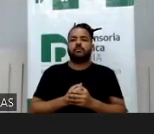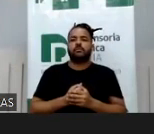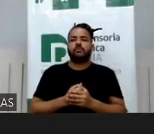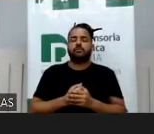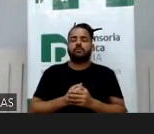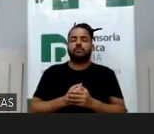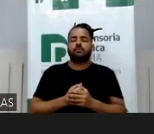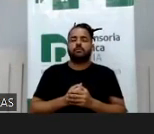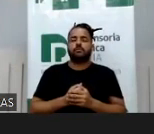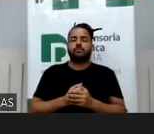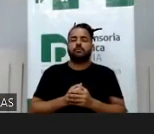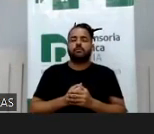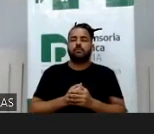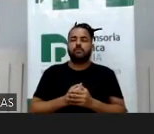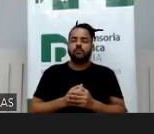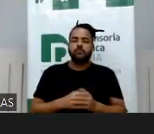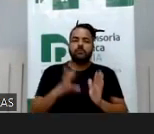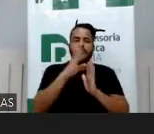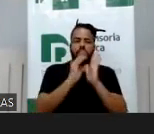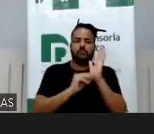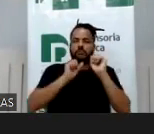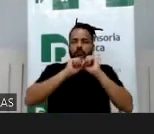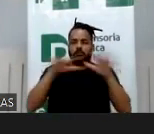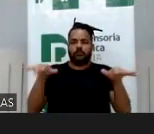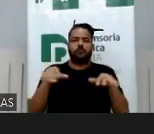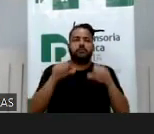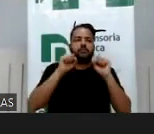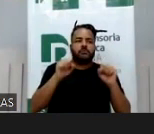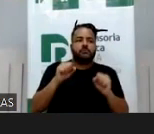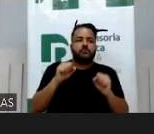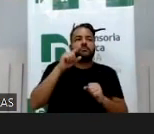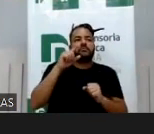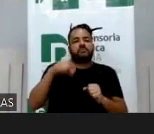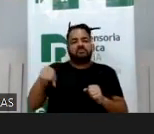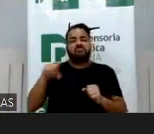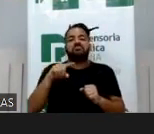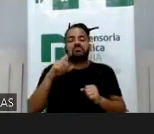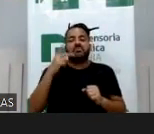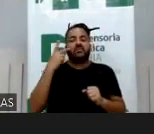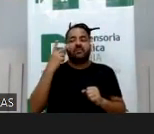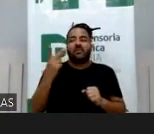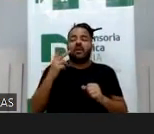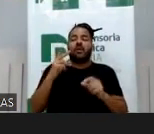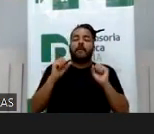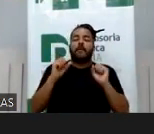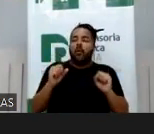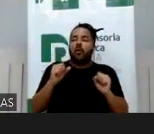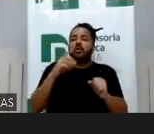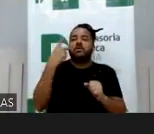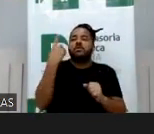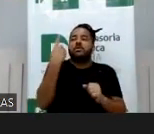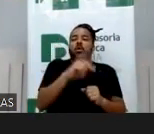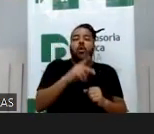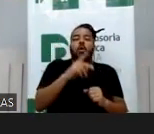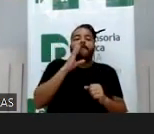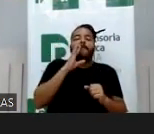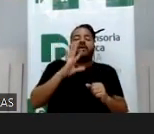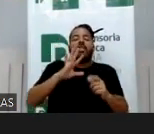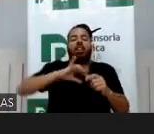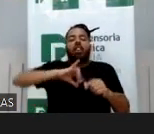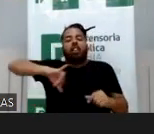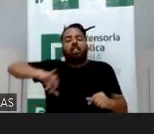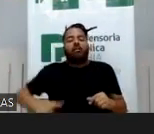o oversharing, sobretudo, ele pode, na minha opinião, configurar, sim, abuso de poder familiar e abuso de poder